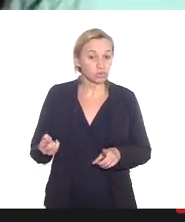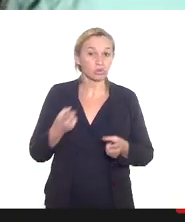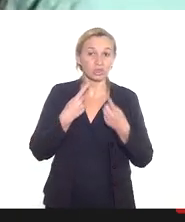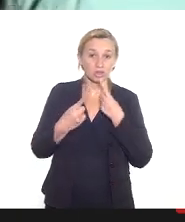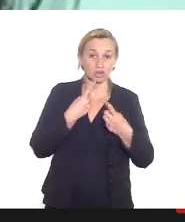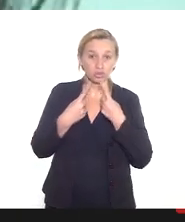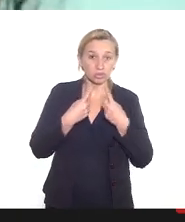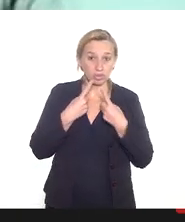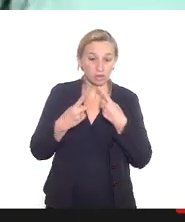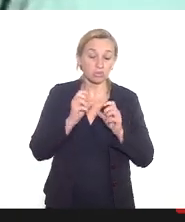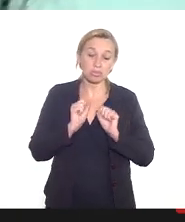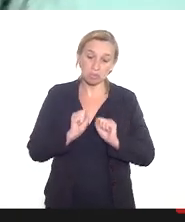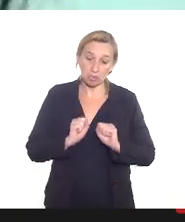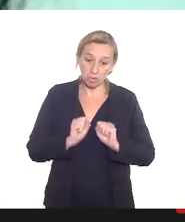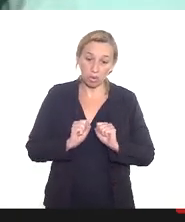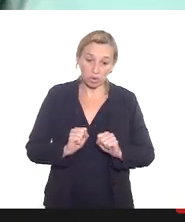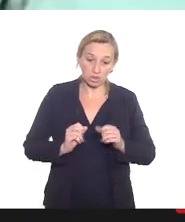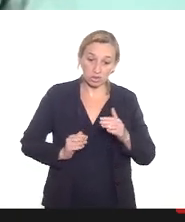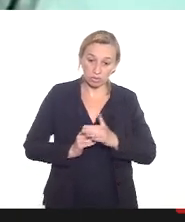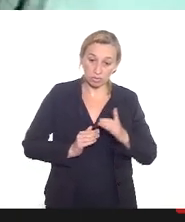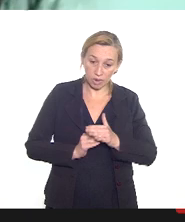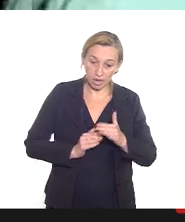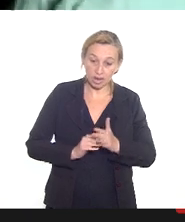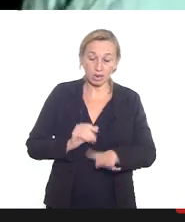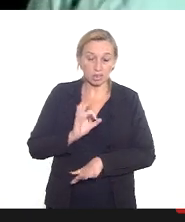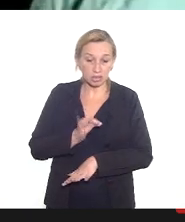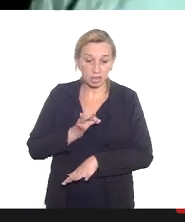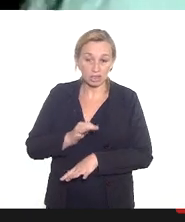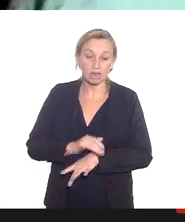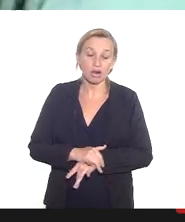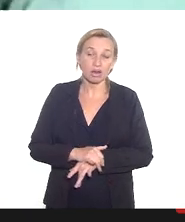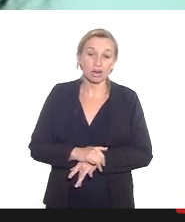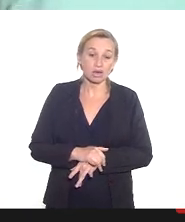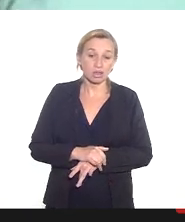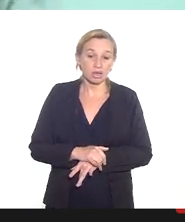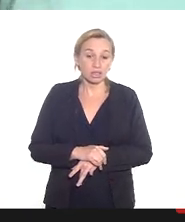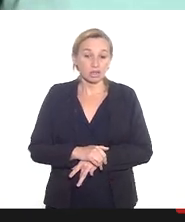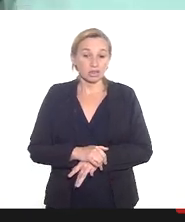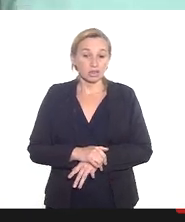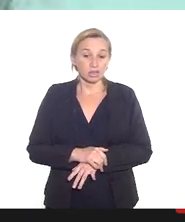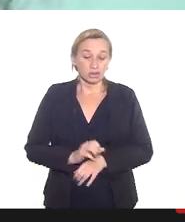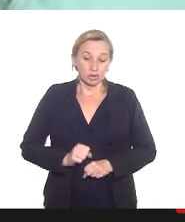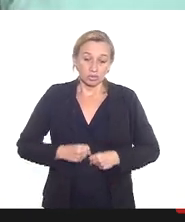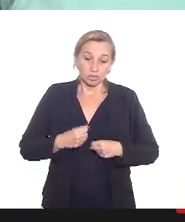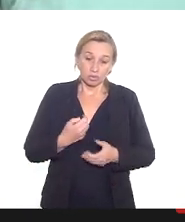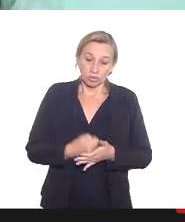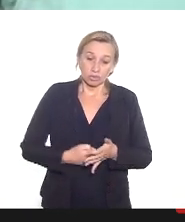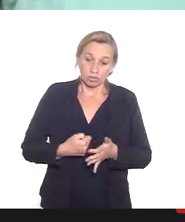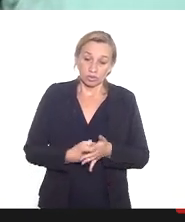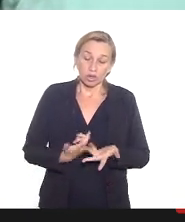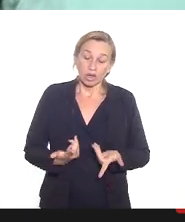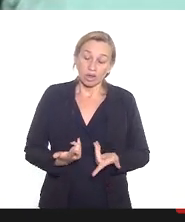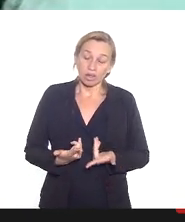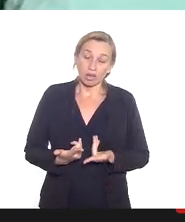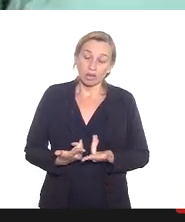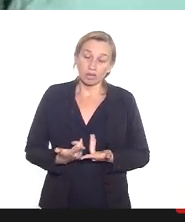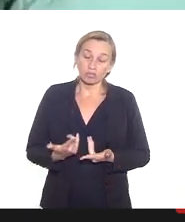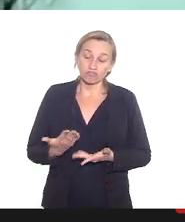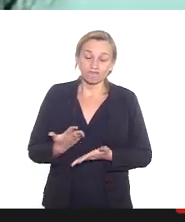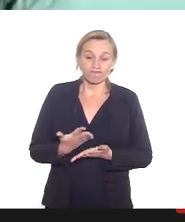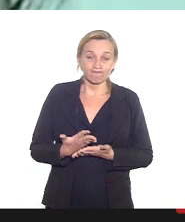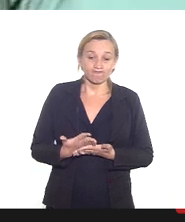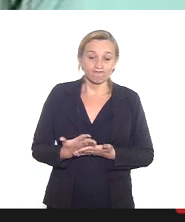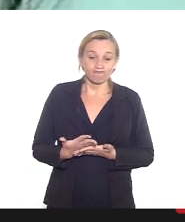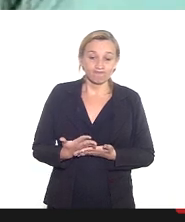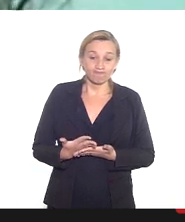discussão de que pode ser uma barreira lógica é super pertinente né entendendo as nossas